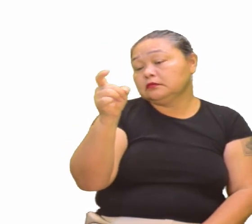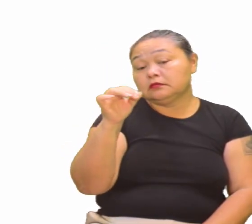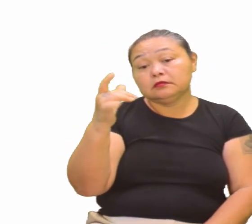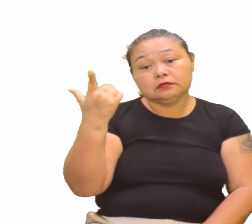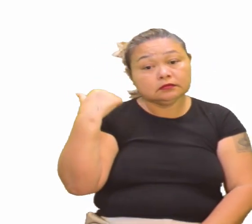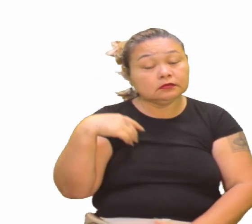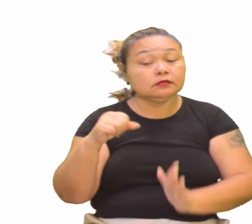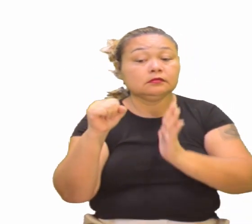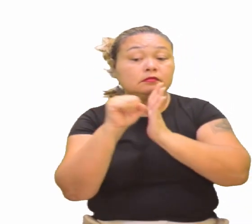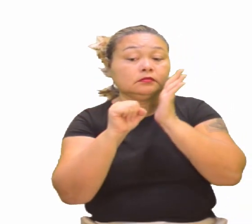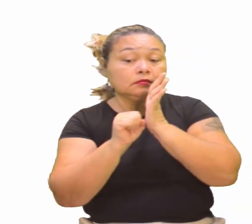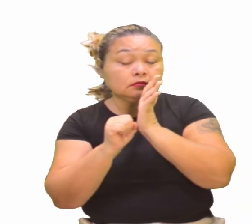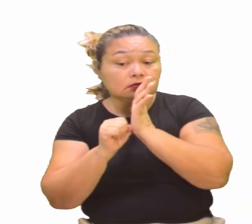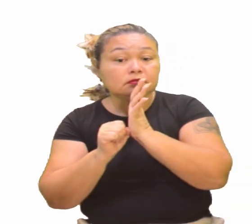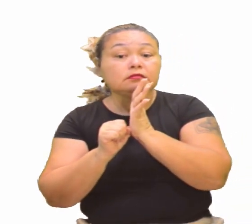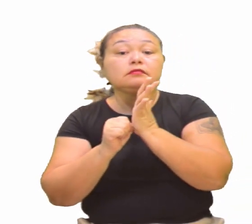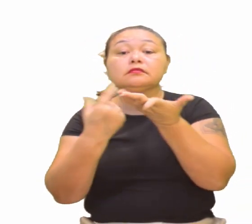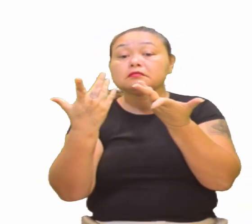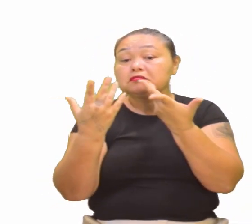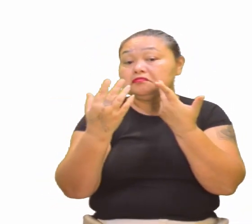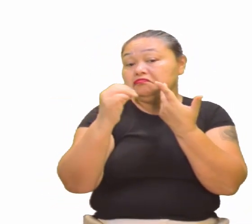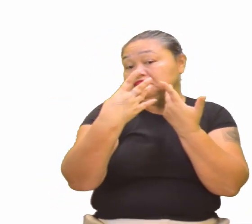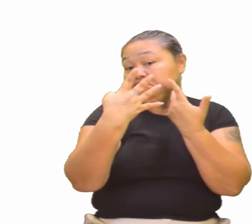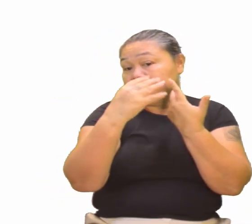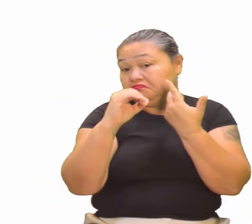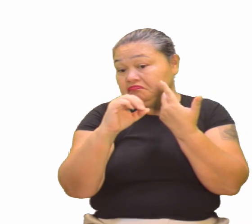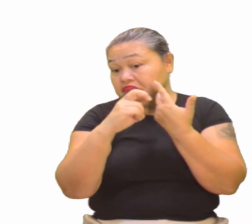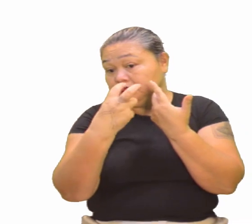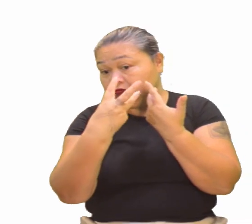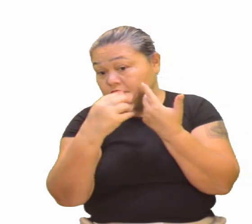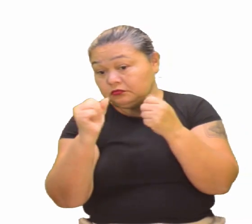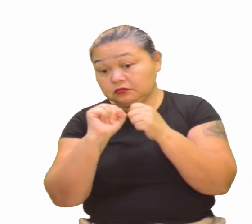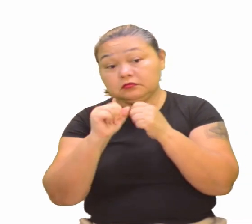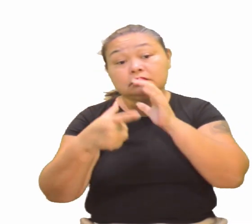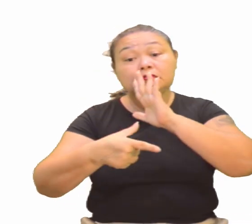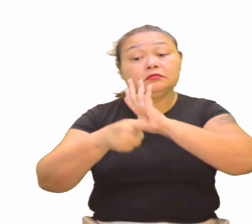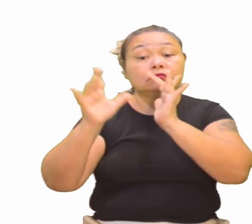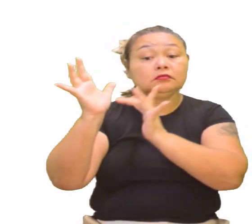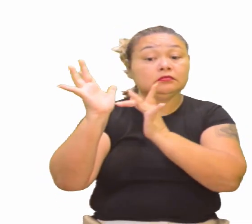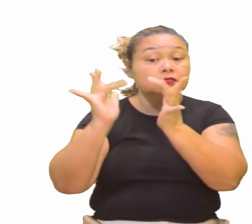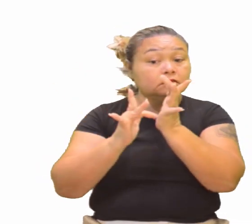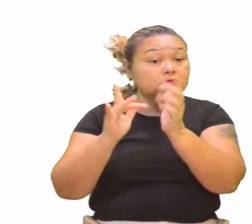.C., e perfeiçoado por Pítor Lomeu. Porém, galera, olha só,